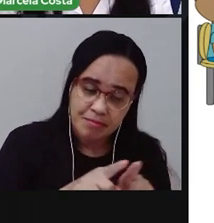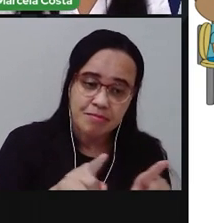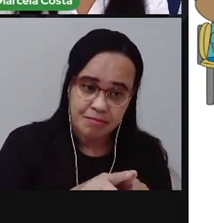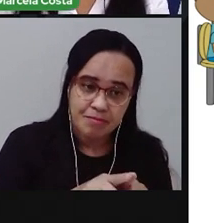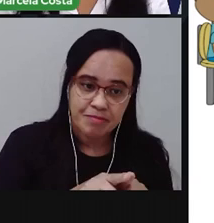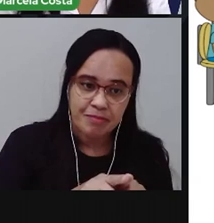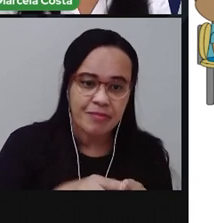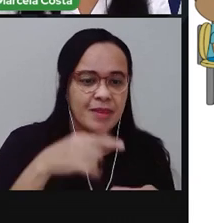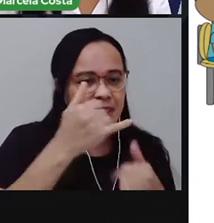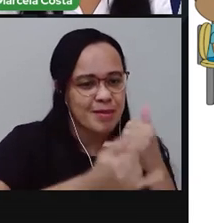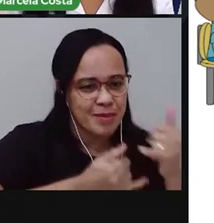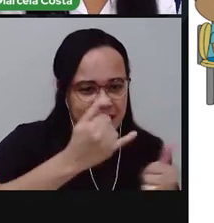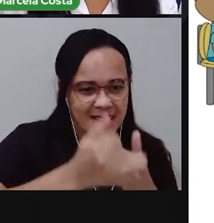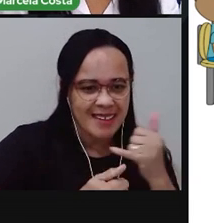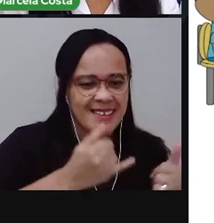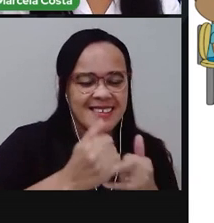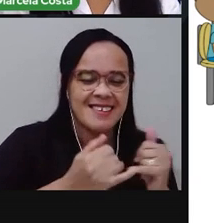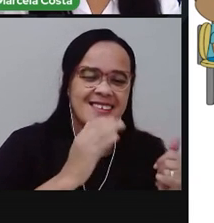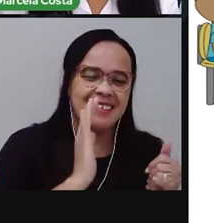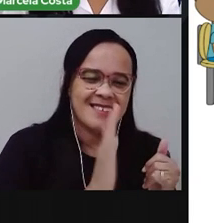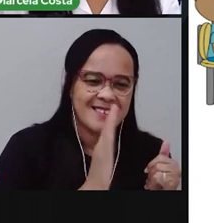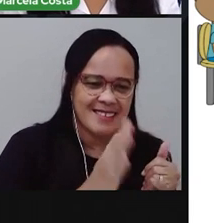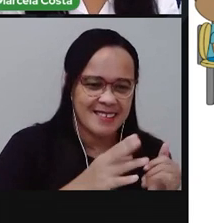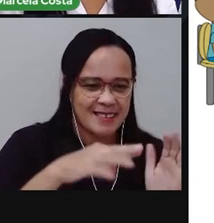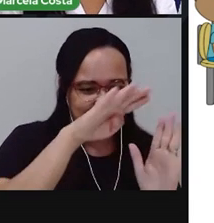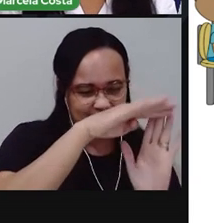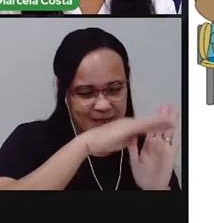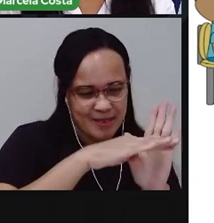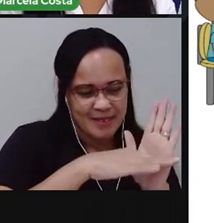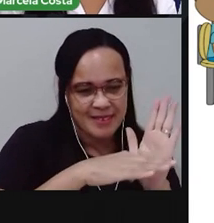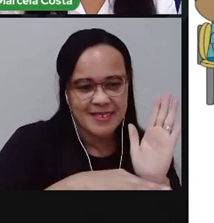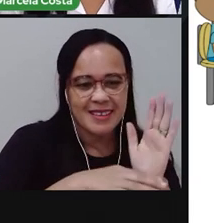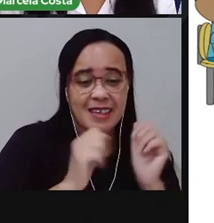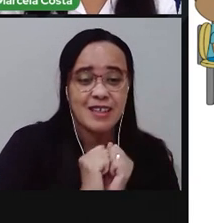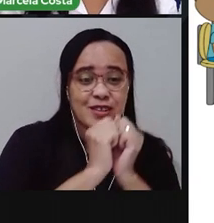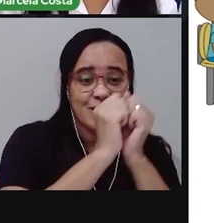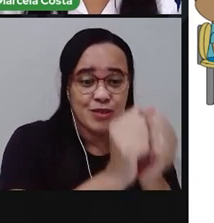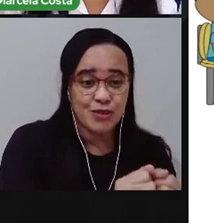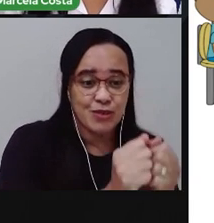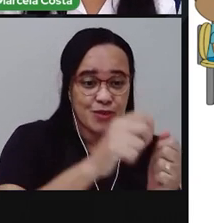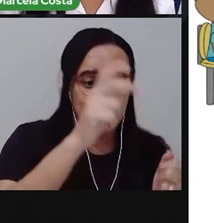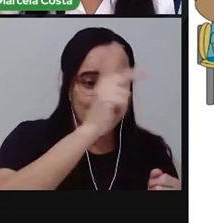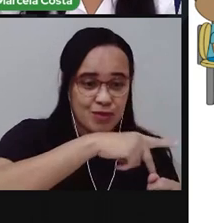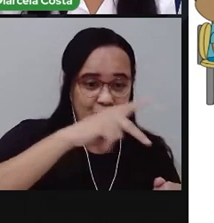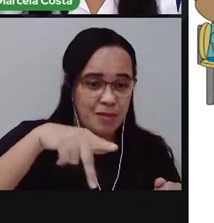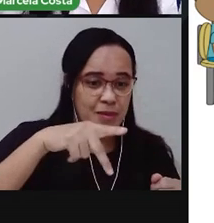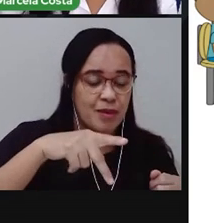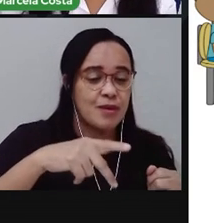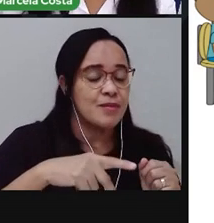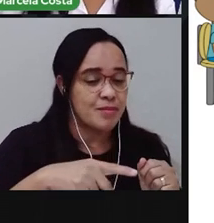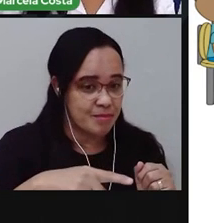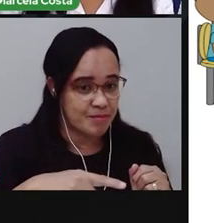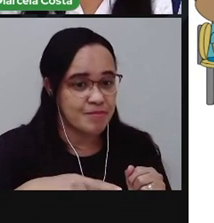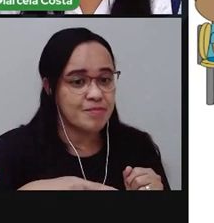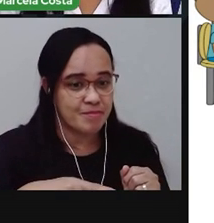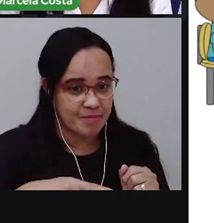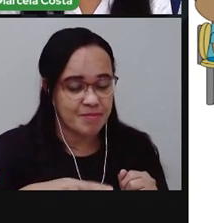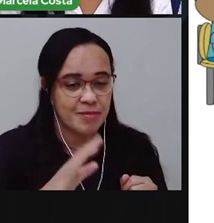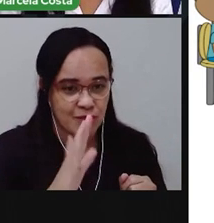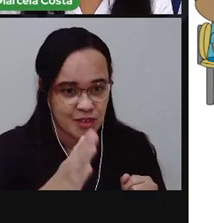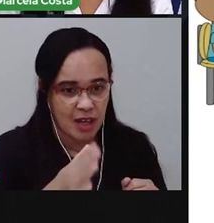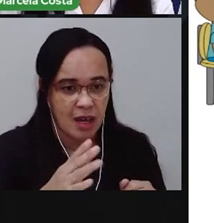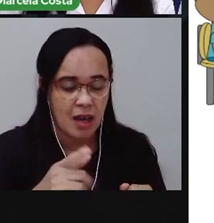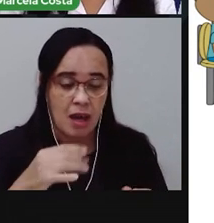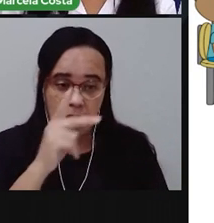uma dinâmica para você escrever uma lista aí, né, me acompanhando aqui. Eu falando alguns elementos